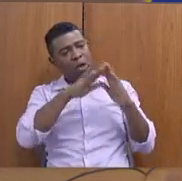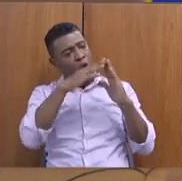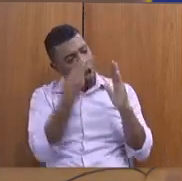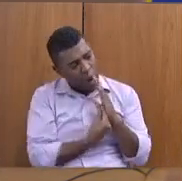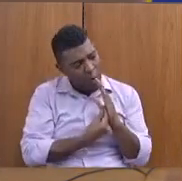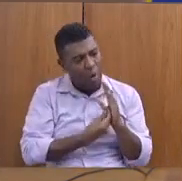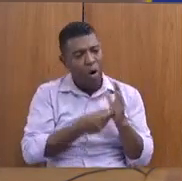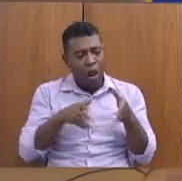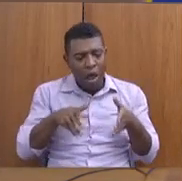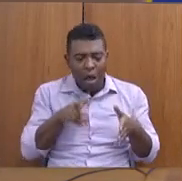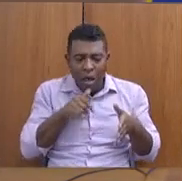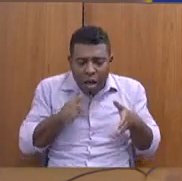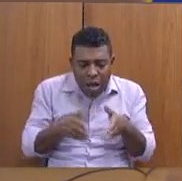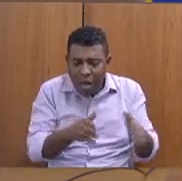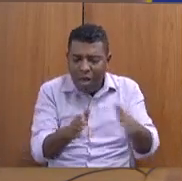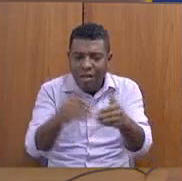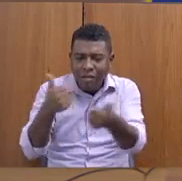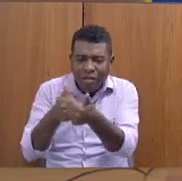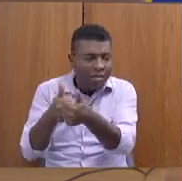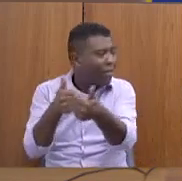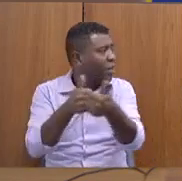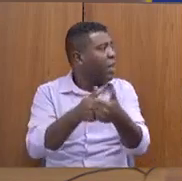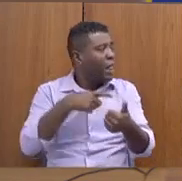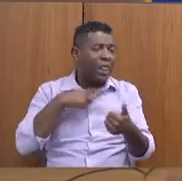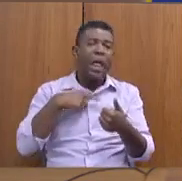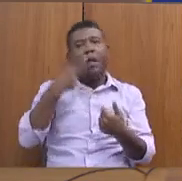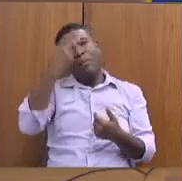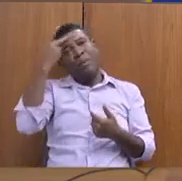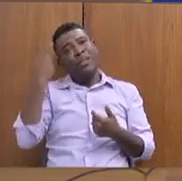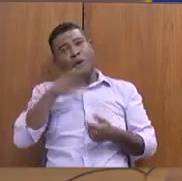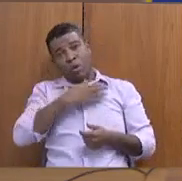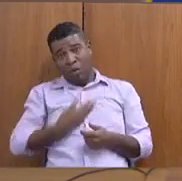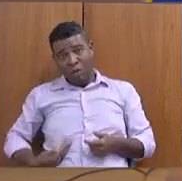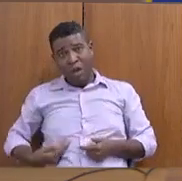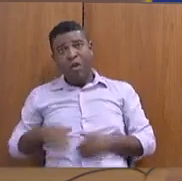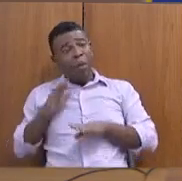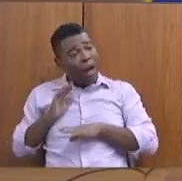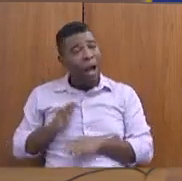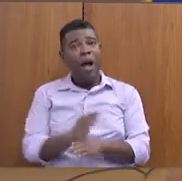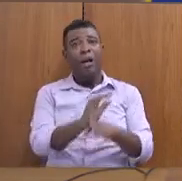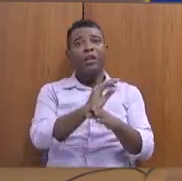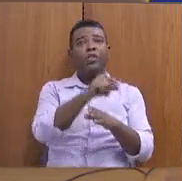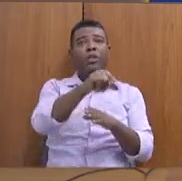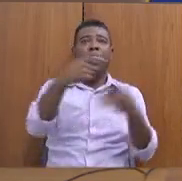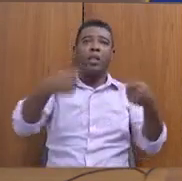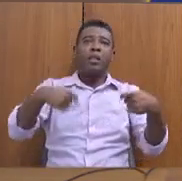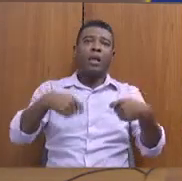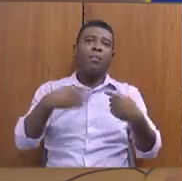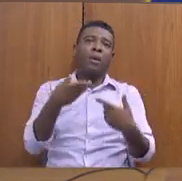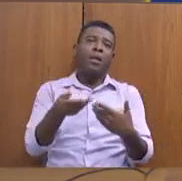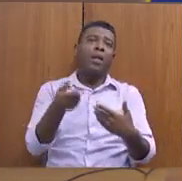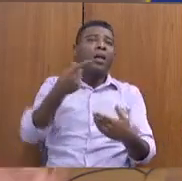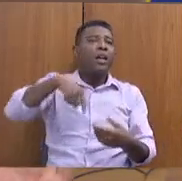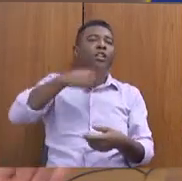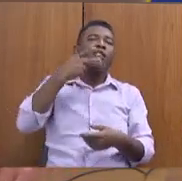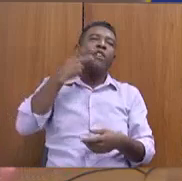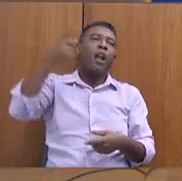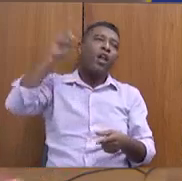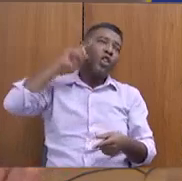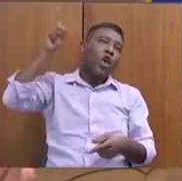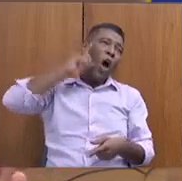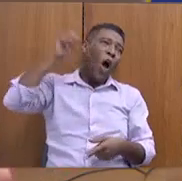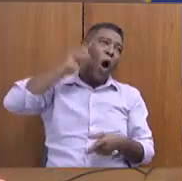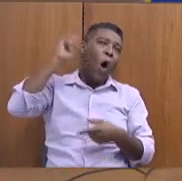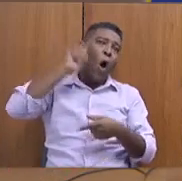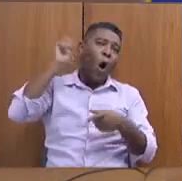das comunidades rurais, tem alguém dentro do governo para ajudar a pautar essas demandas que nós estamos falando todo dia aqui na Assembleia e os novos colegas